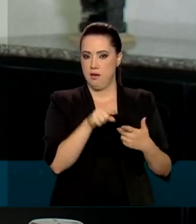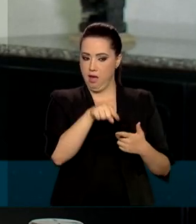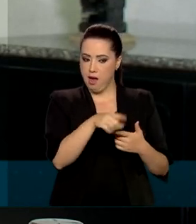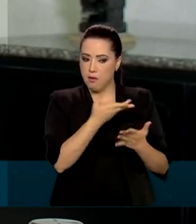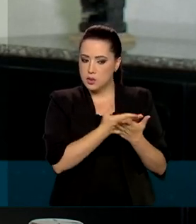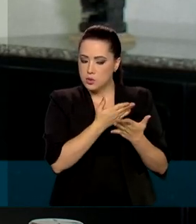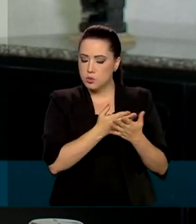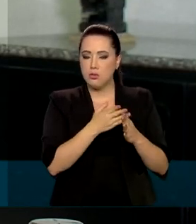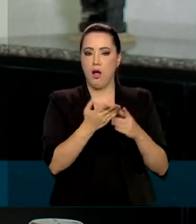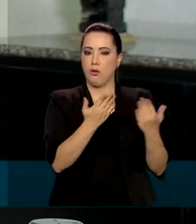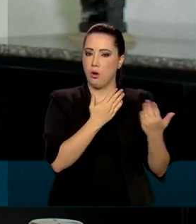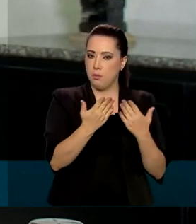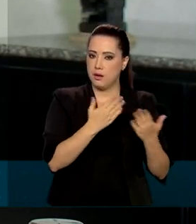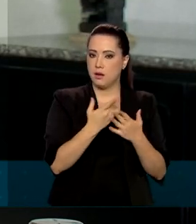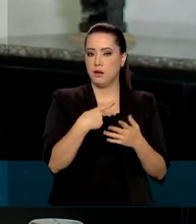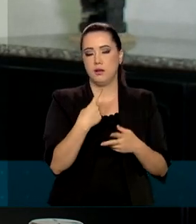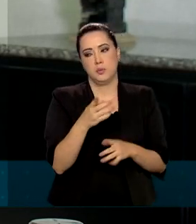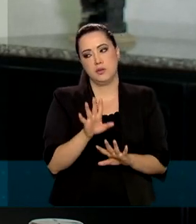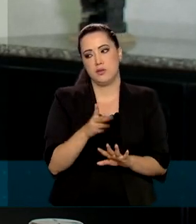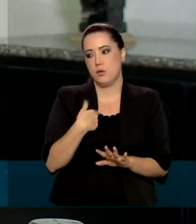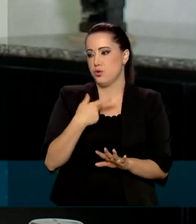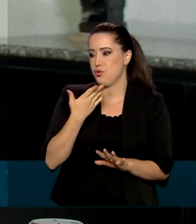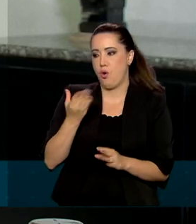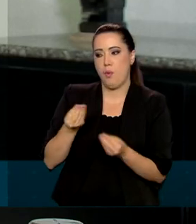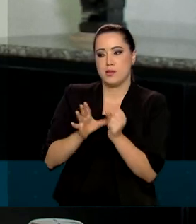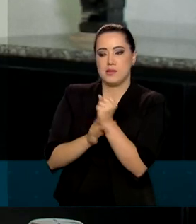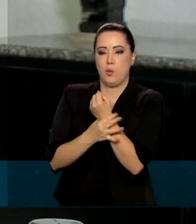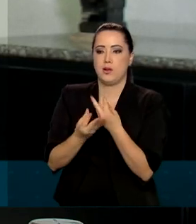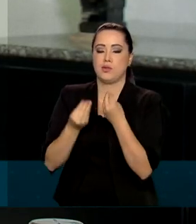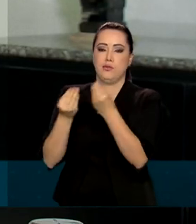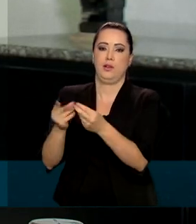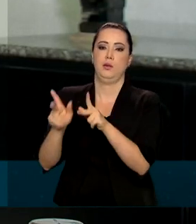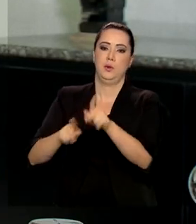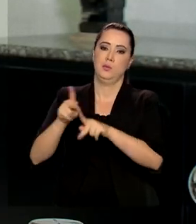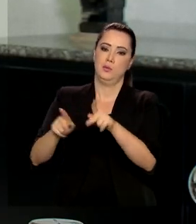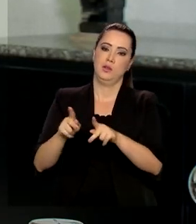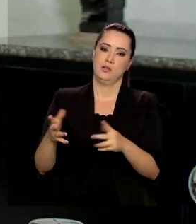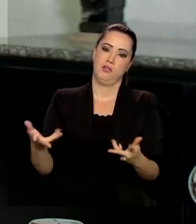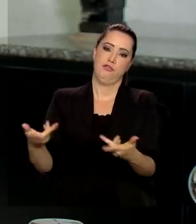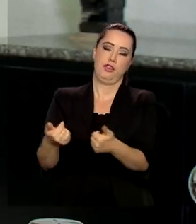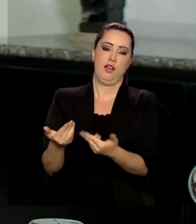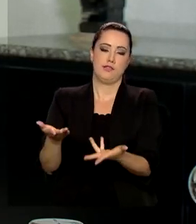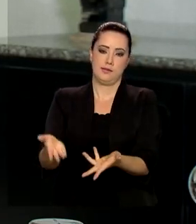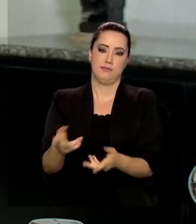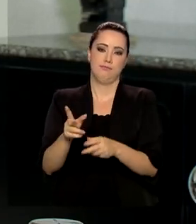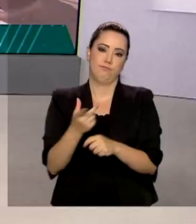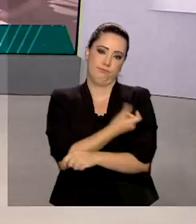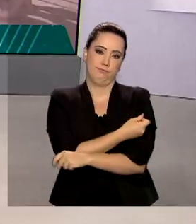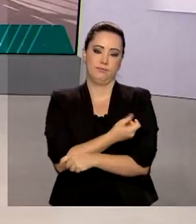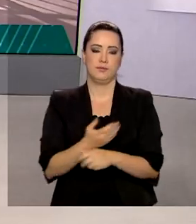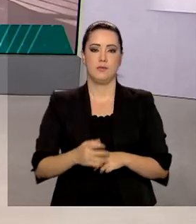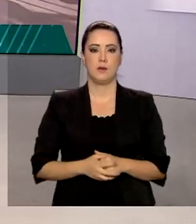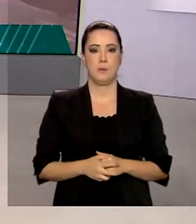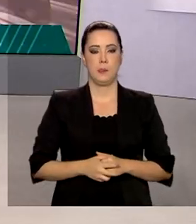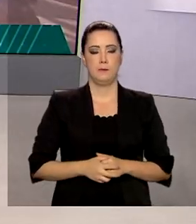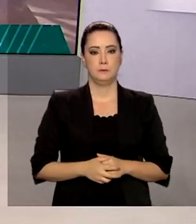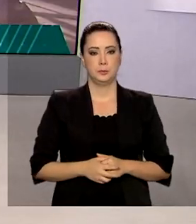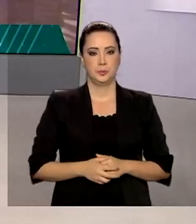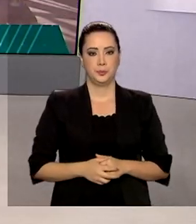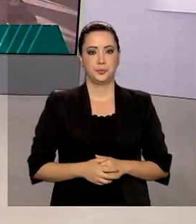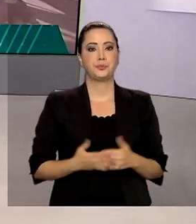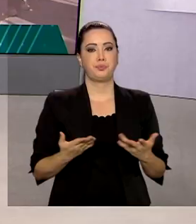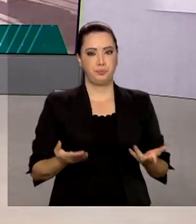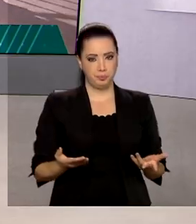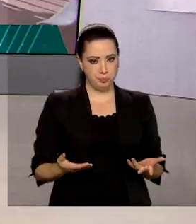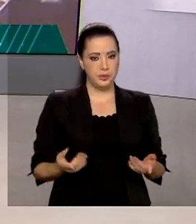reguladora, nós não podemos garantir à população a segurança e a eficácia daquela vacina. Pazuello